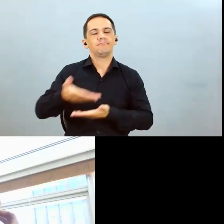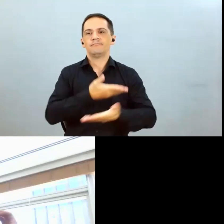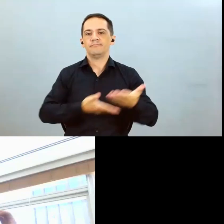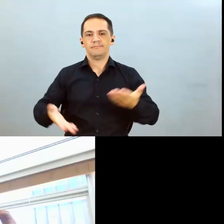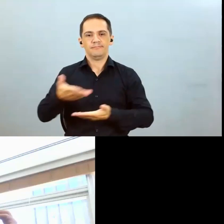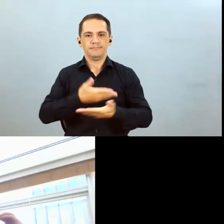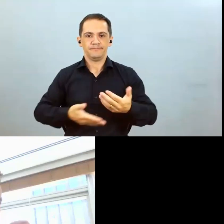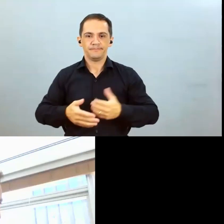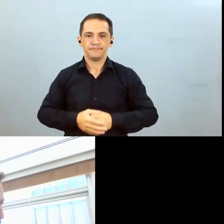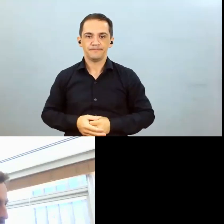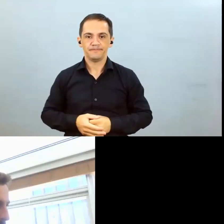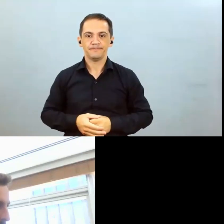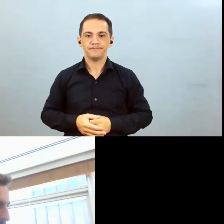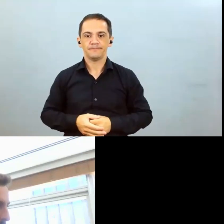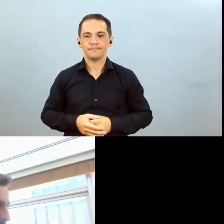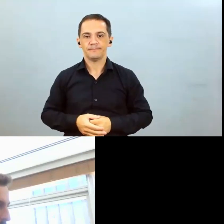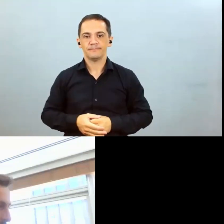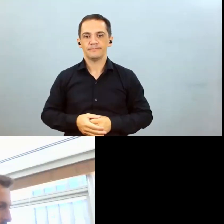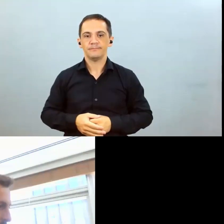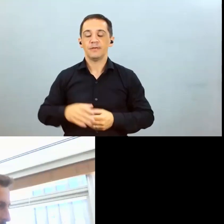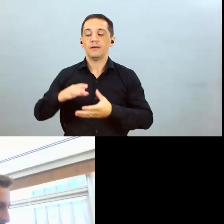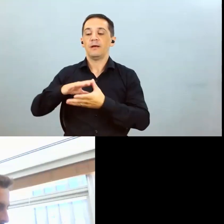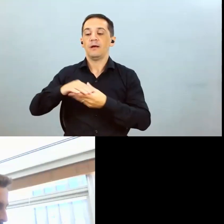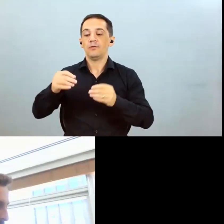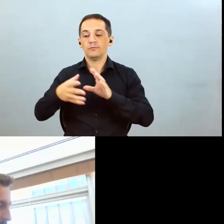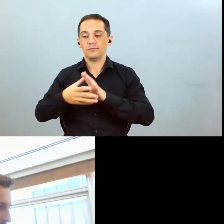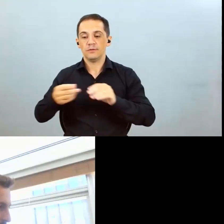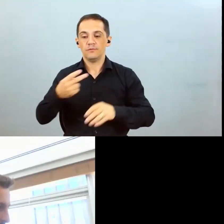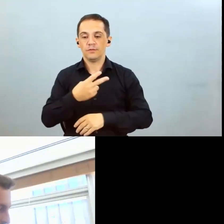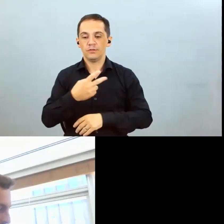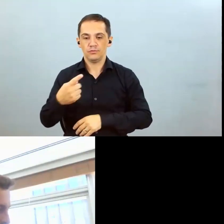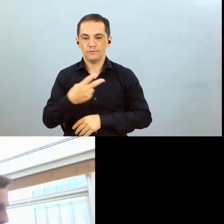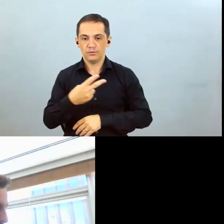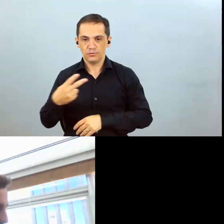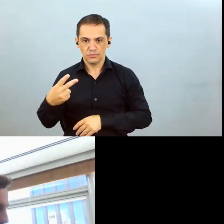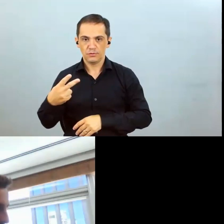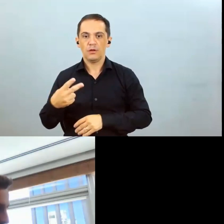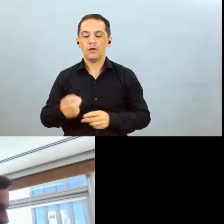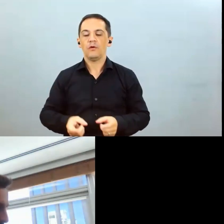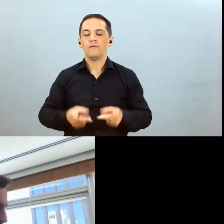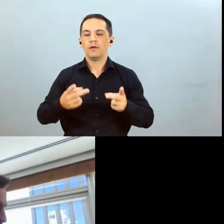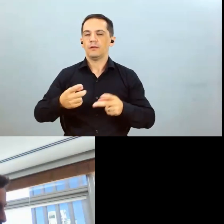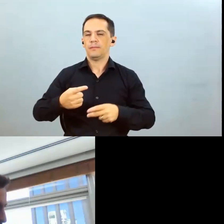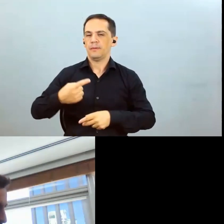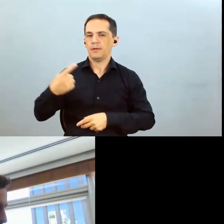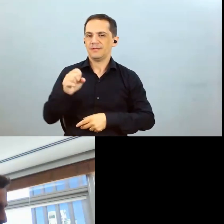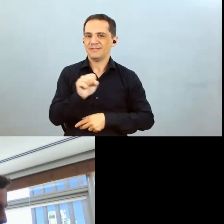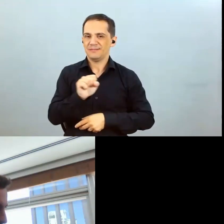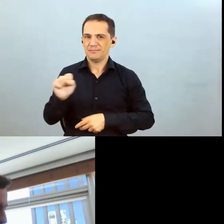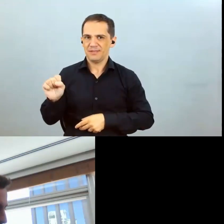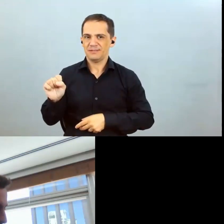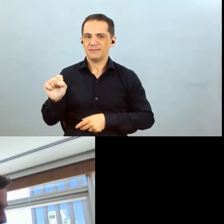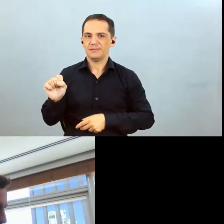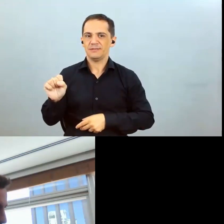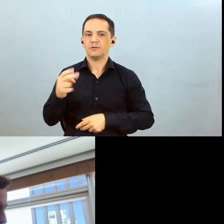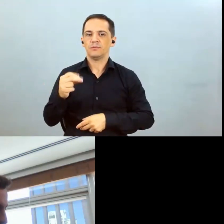sobre o algodão da safra 21, 22 e as vendas agora no primeiro semestre de 23, a gente